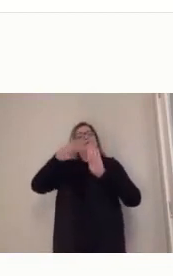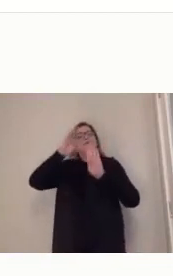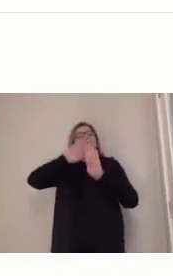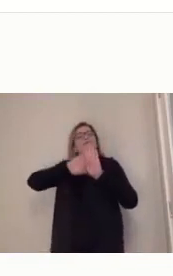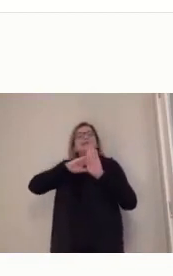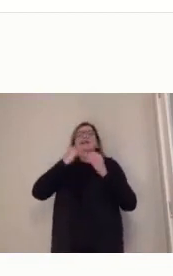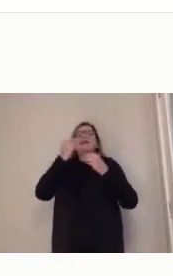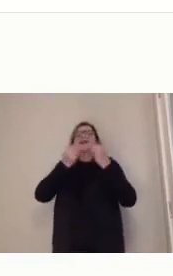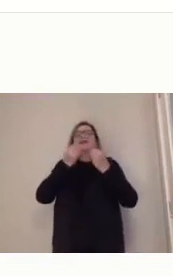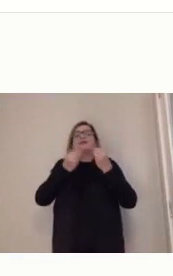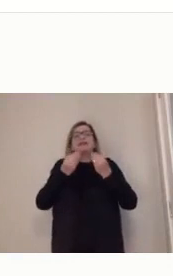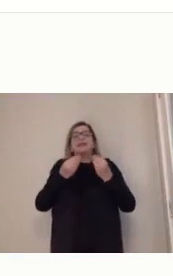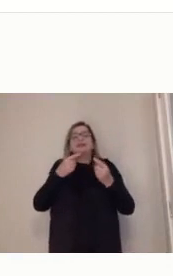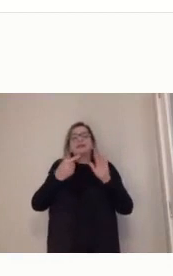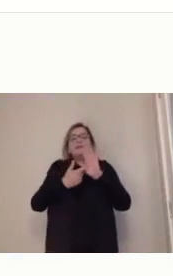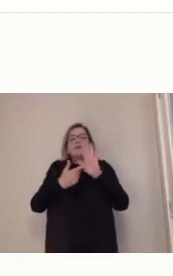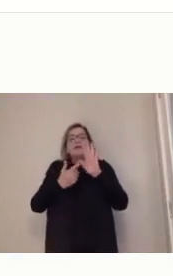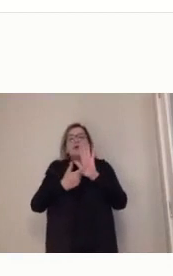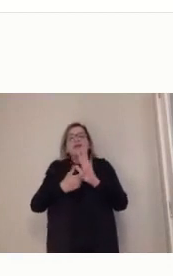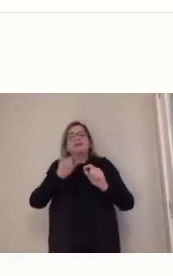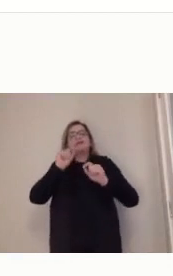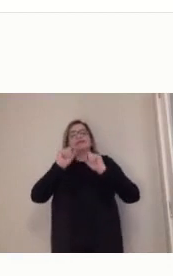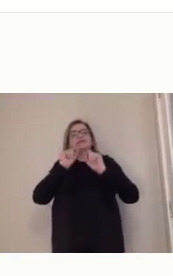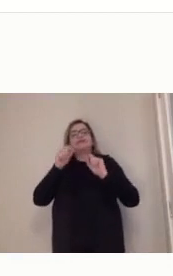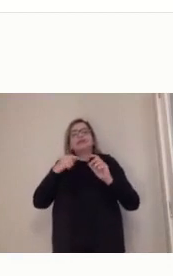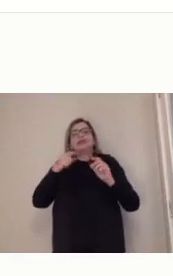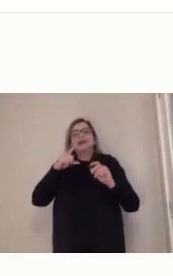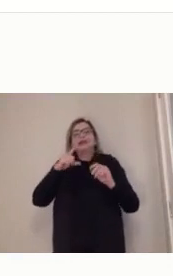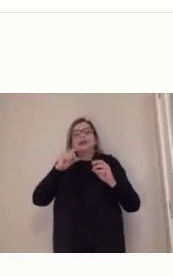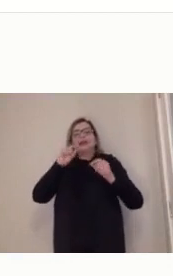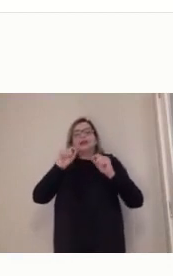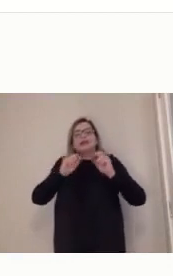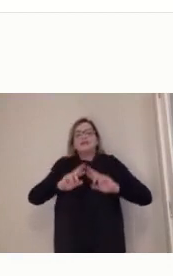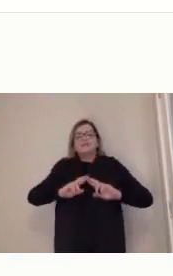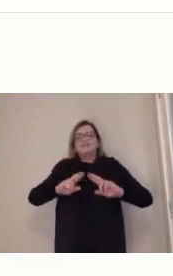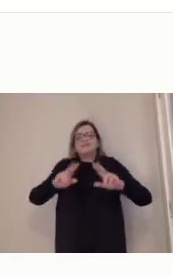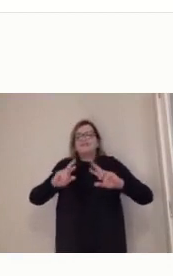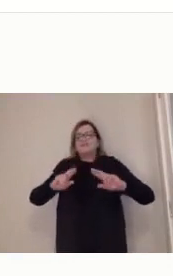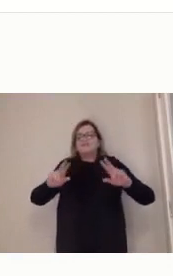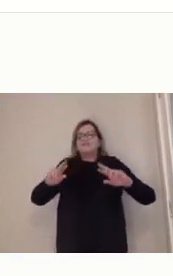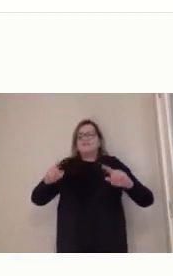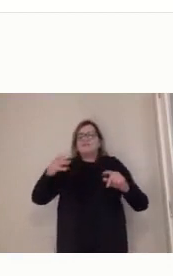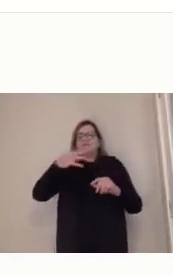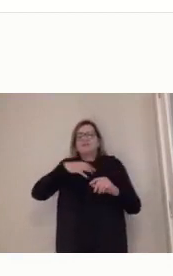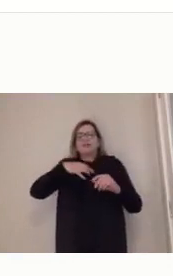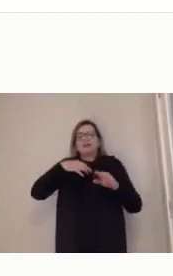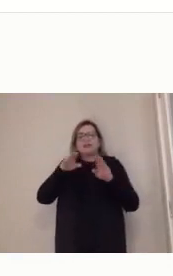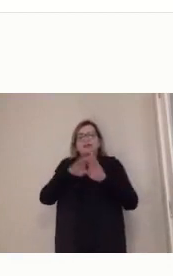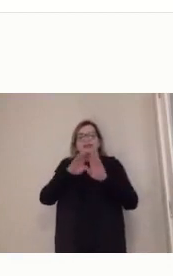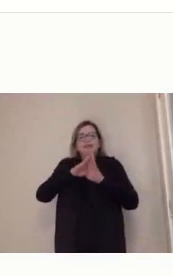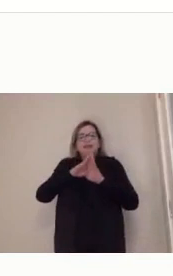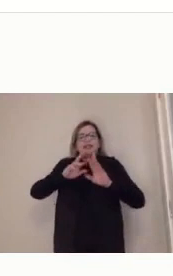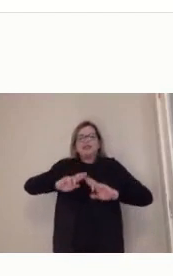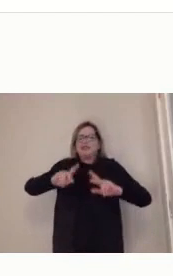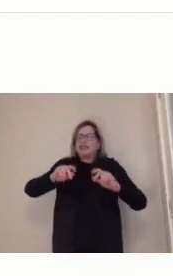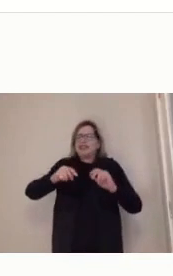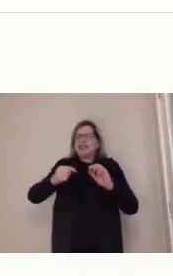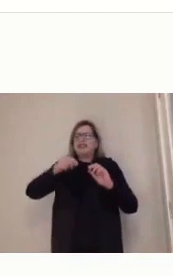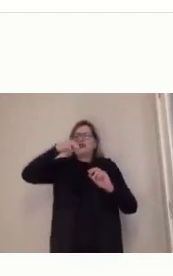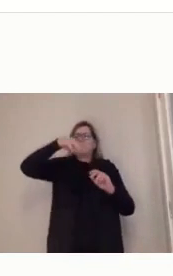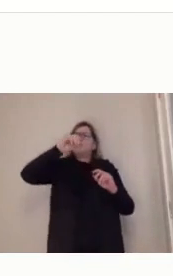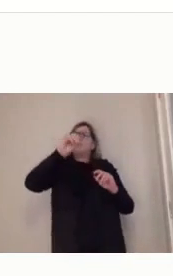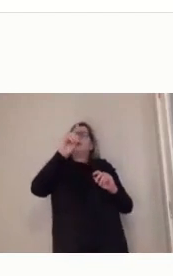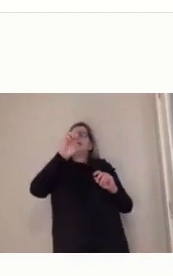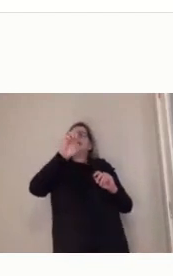a multiplicidade de processos, né, e a heterogeneidade de modelos, então, hoje não tem um modelo que é certo, né,